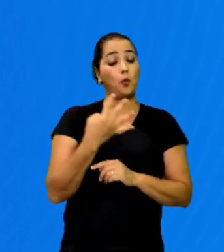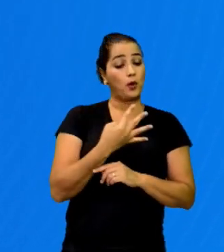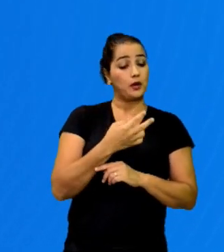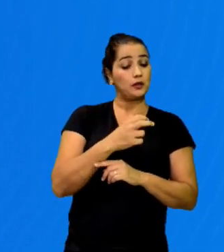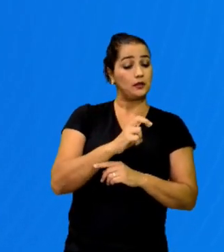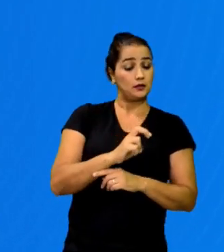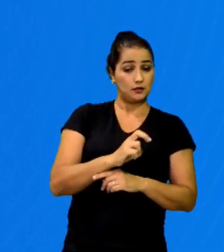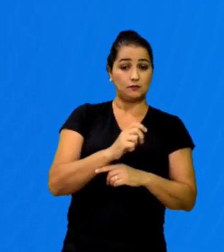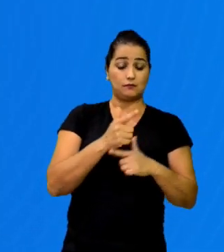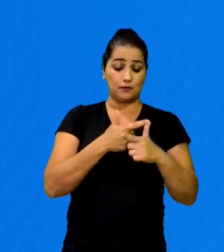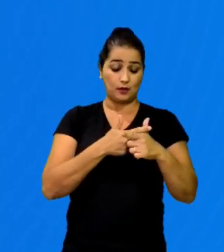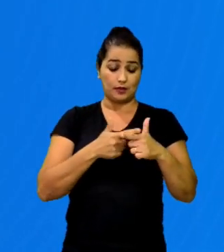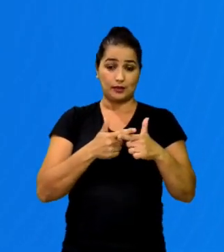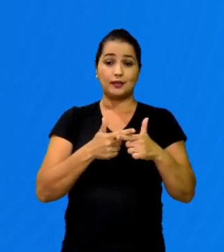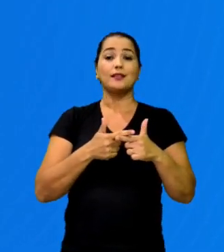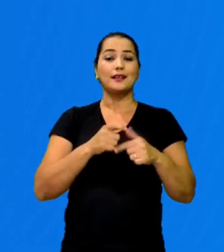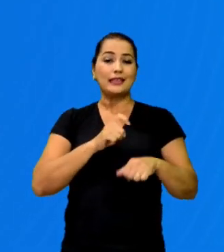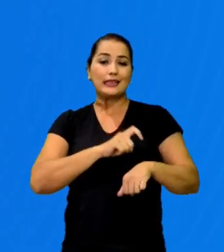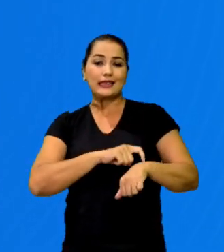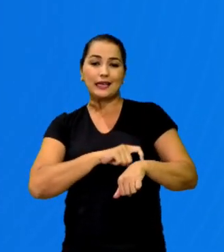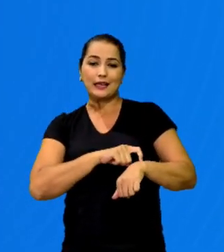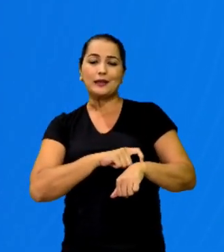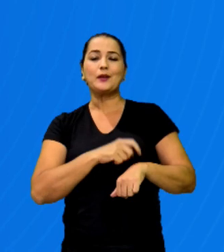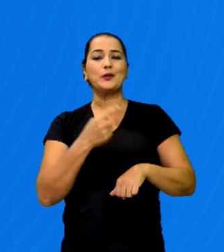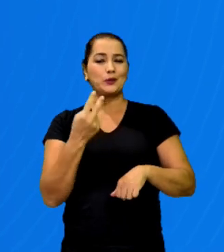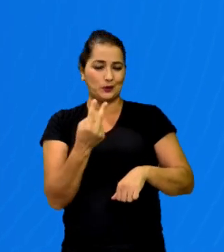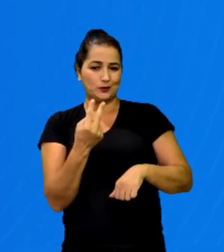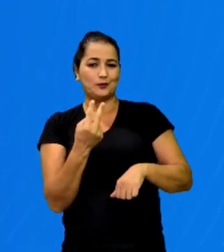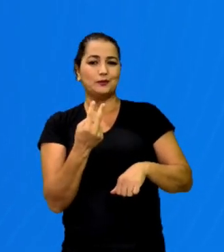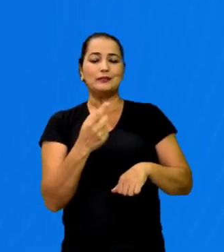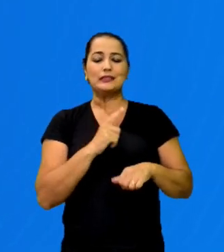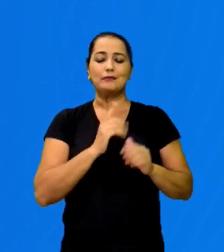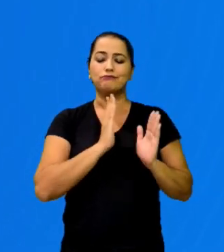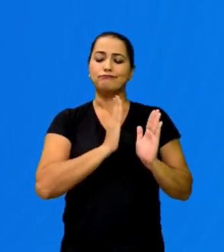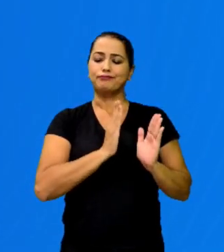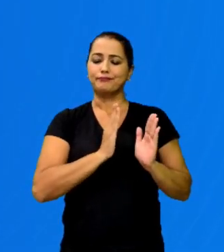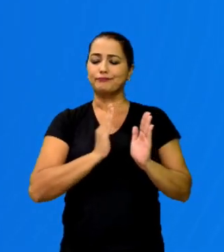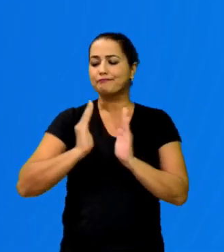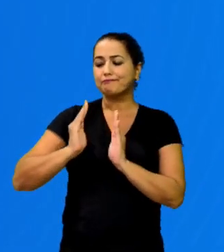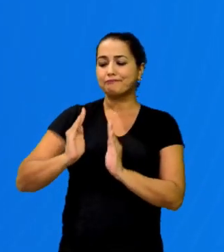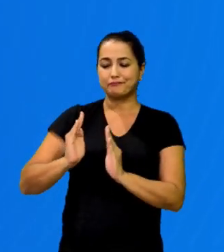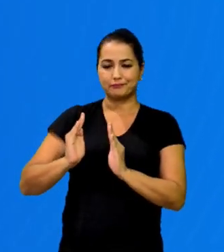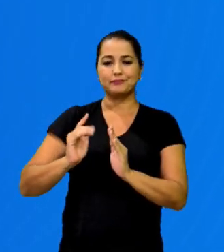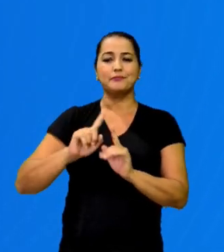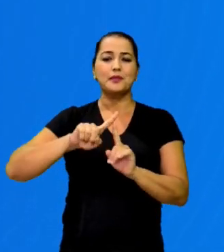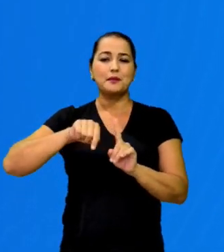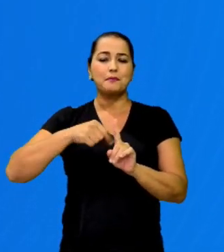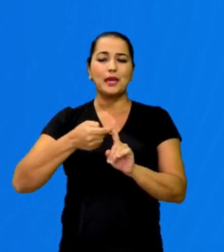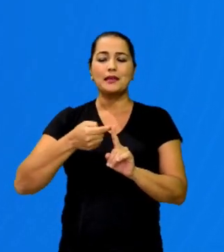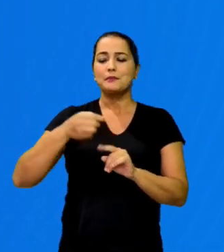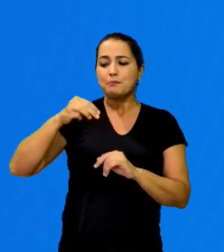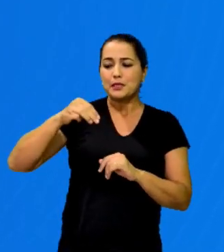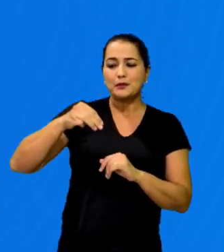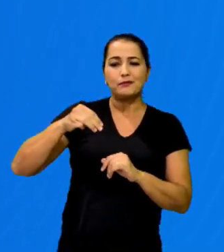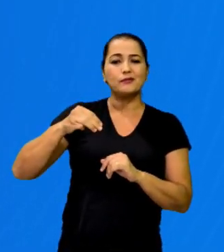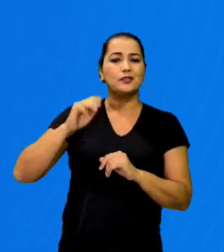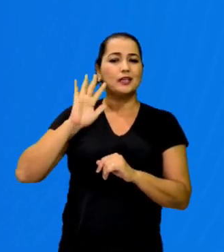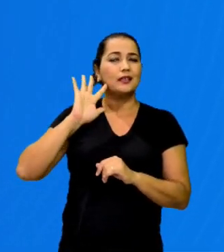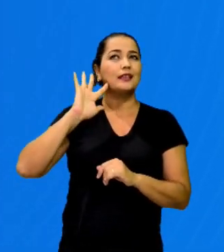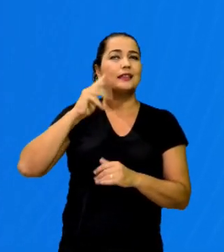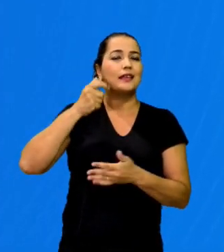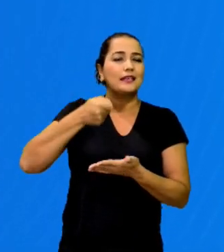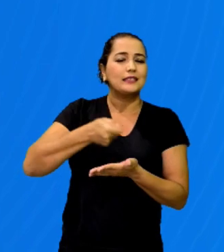dois tempos, podendo ser acrescido mais minutos de acordo com a decisão